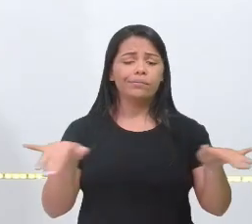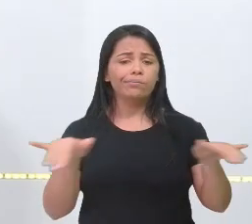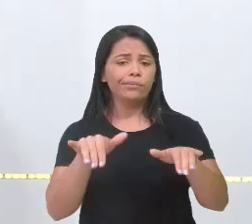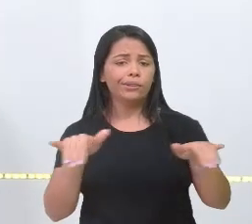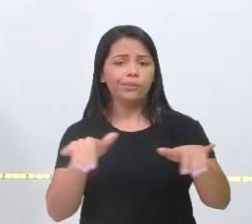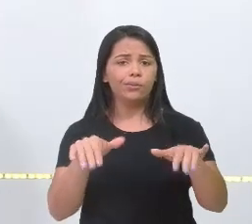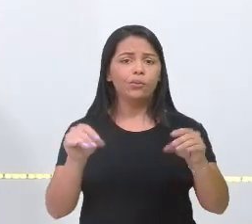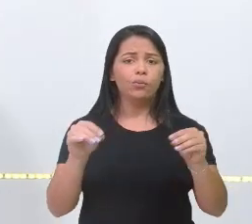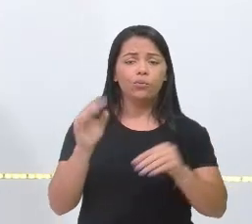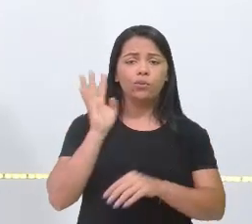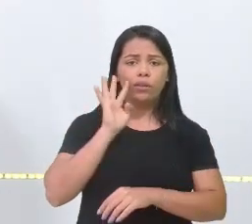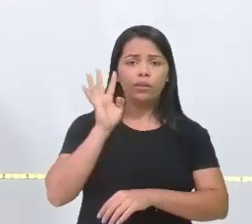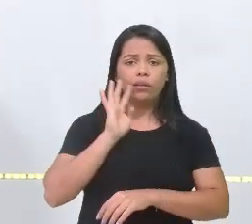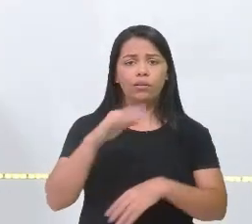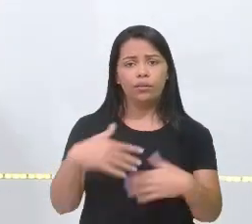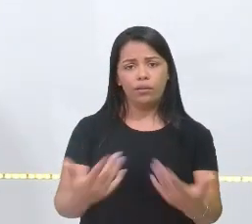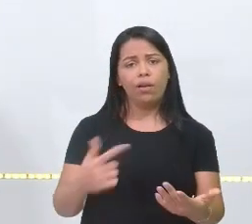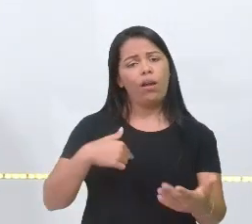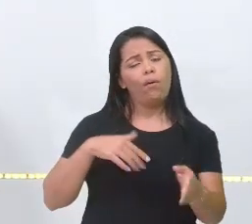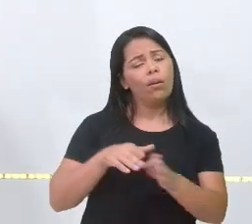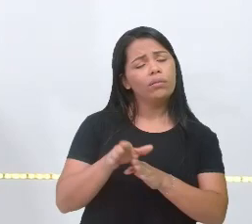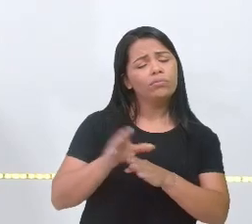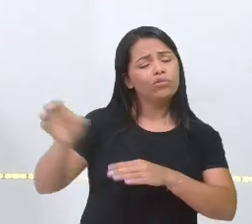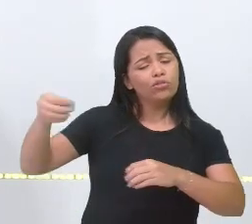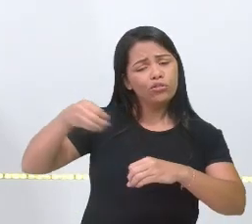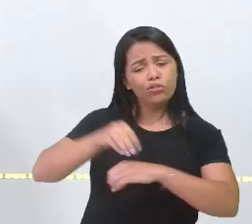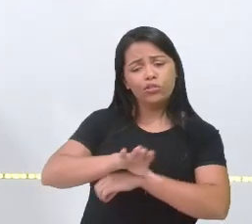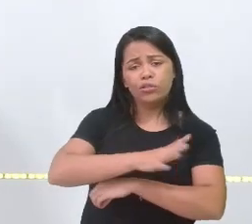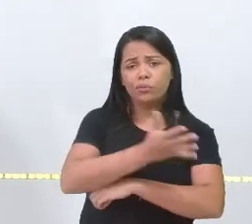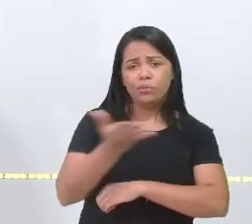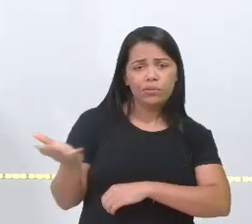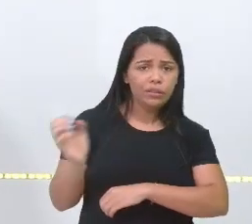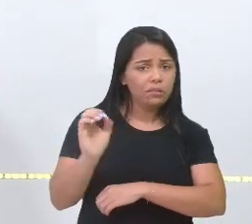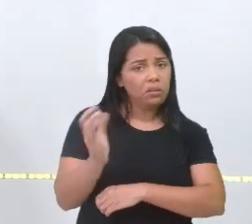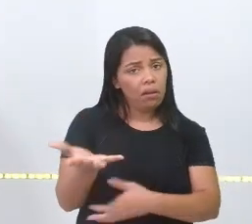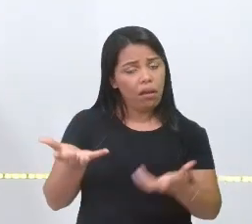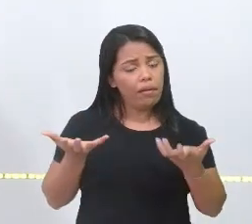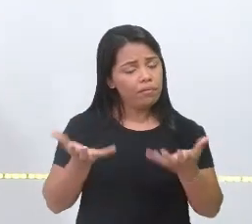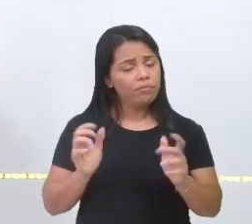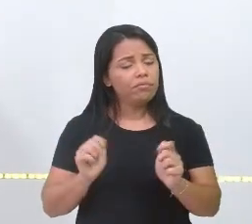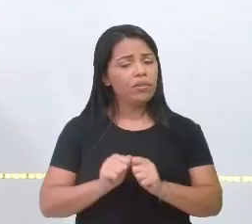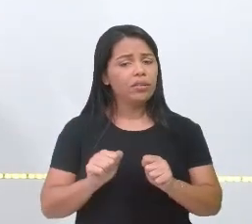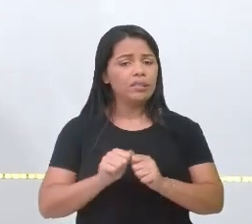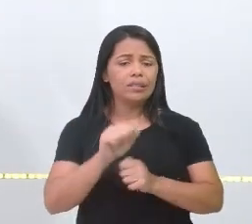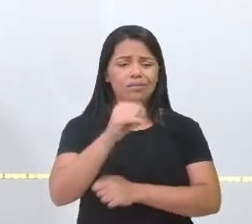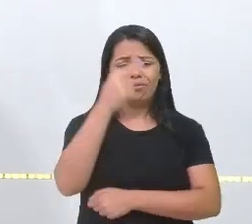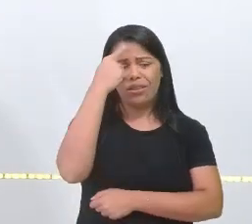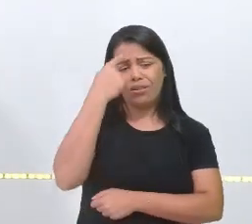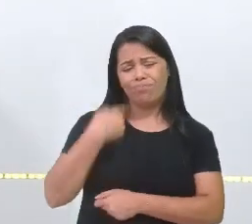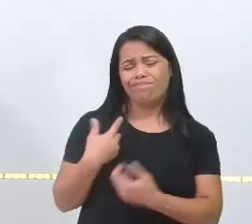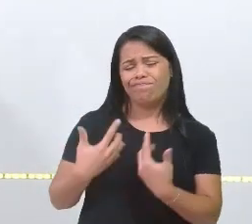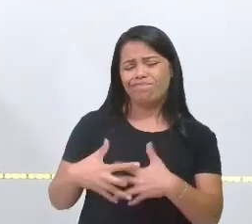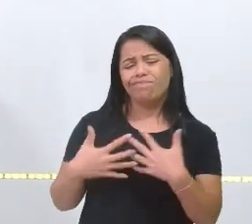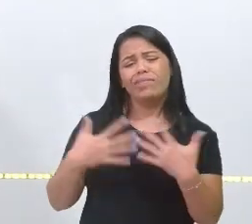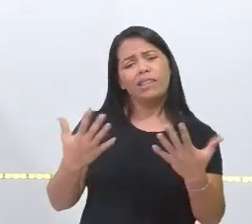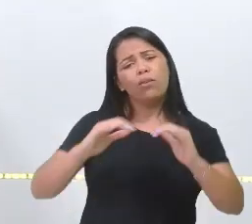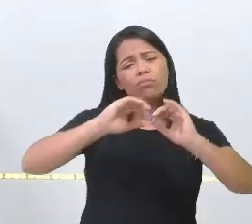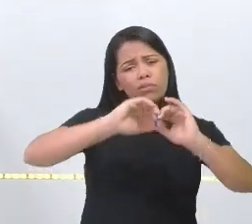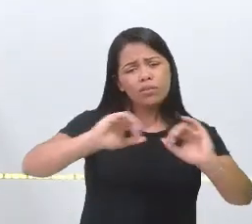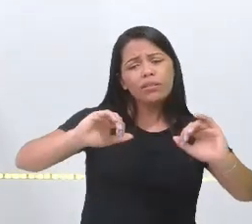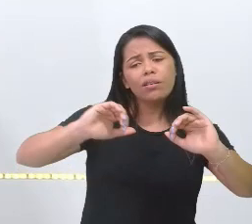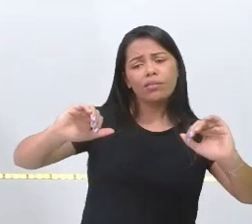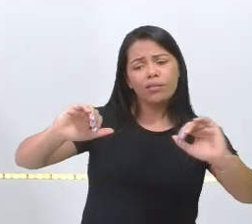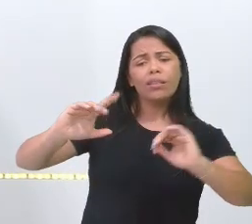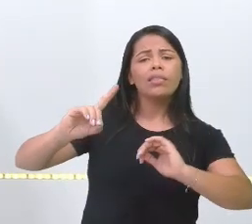tranquilo, né? Muito legal. É uma sugestão para vocês aí, né? Quando forem resolver, se está difícil. Então, decompõe os